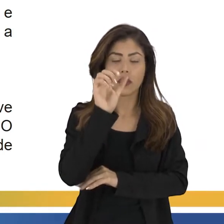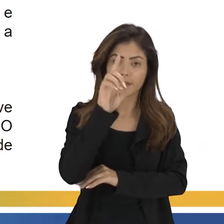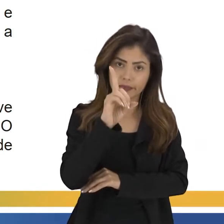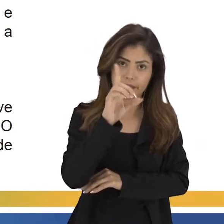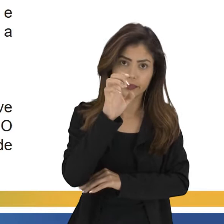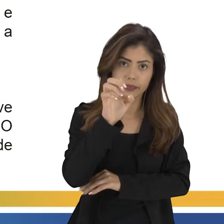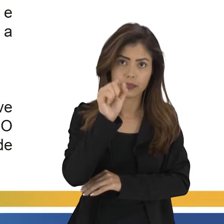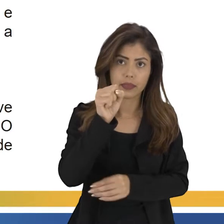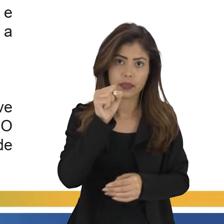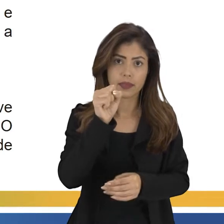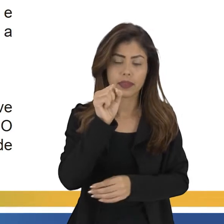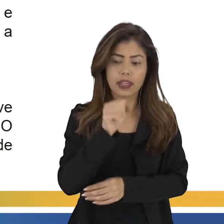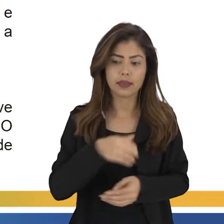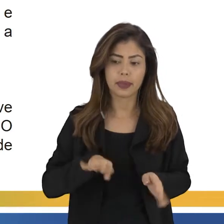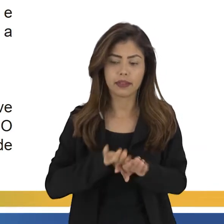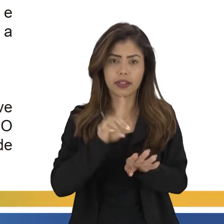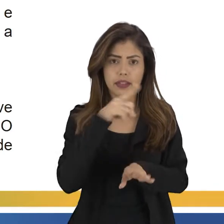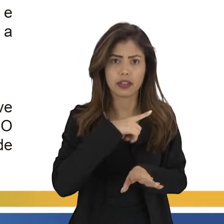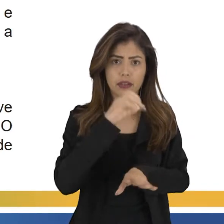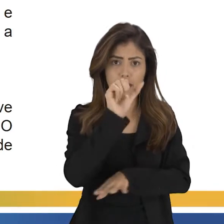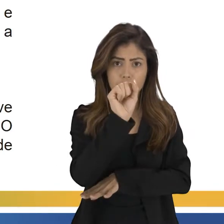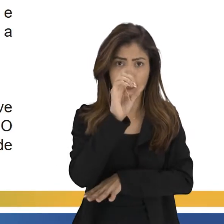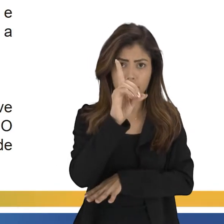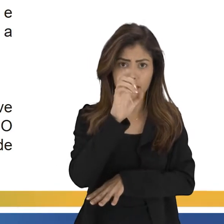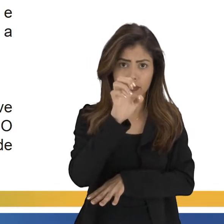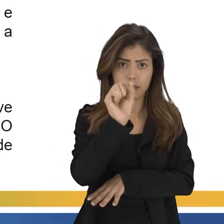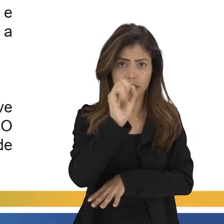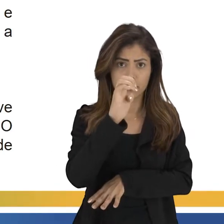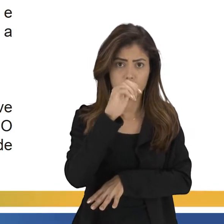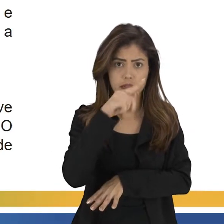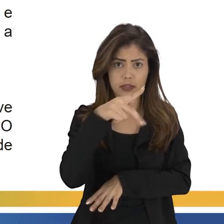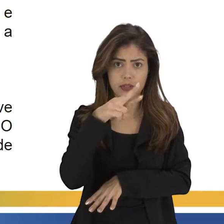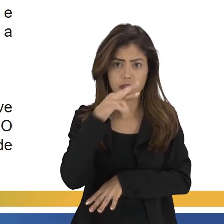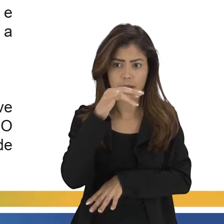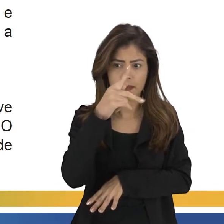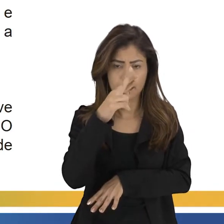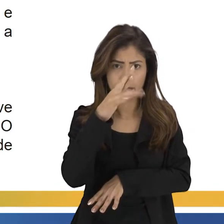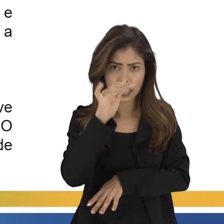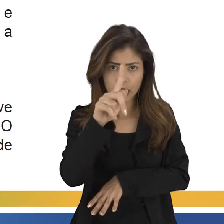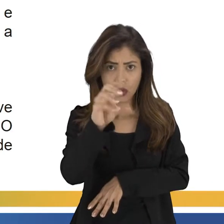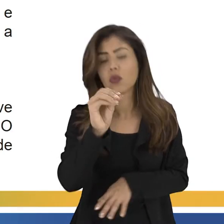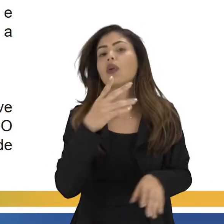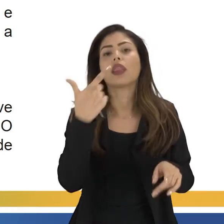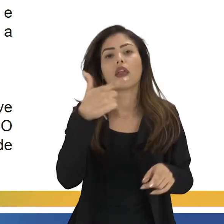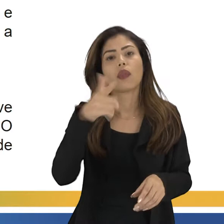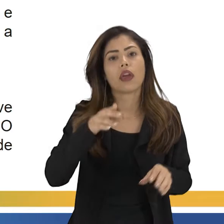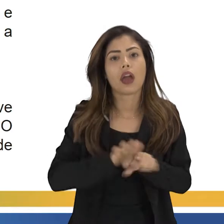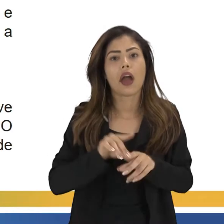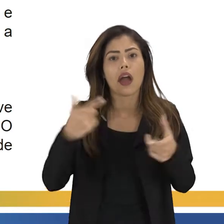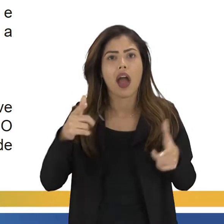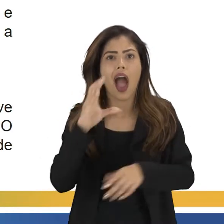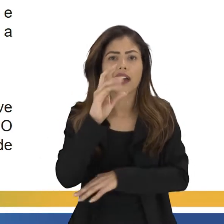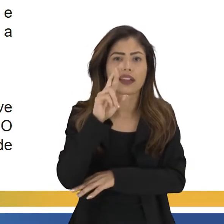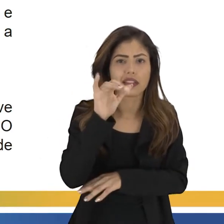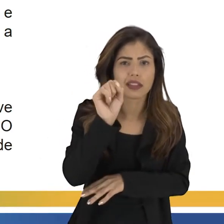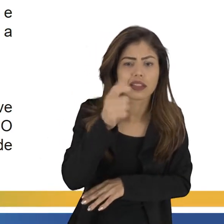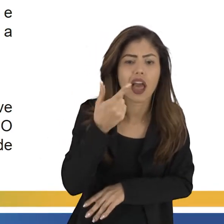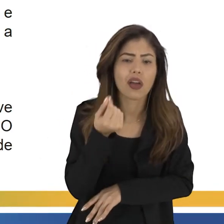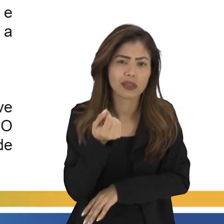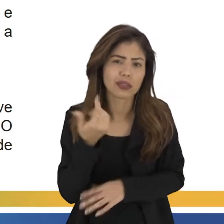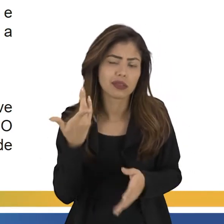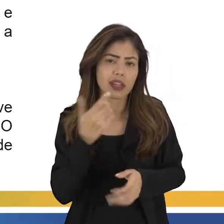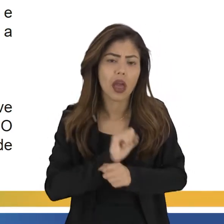gente está falando de crise, da maior crise do século XX, crise econômica, que tem proporções mundiais.